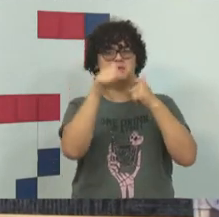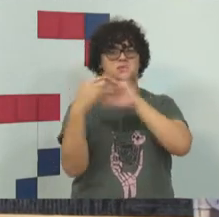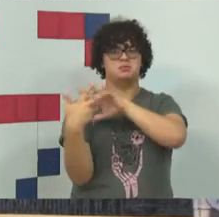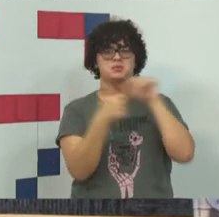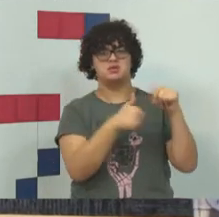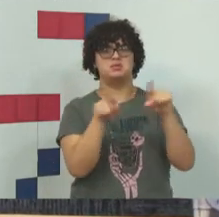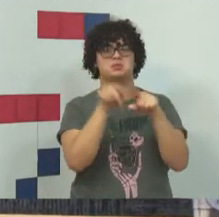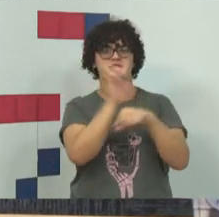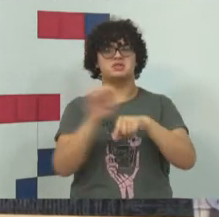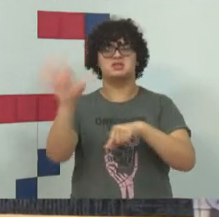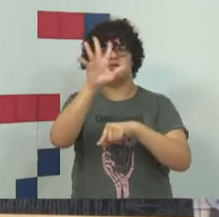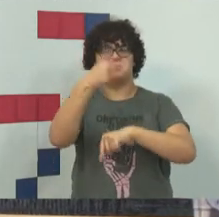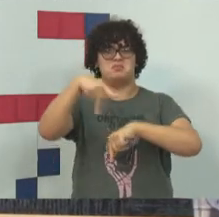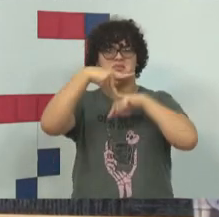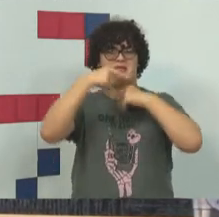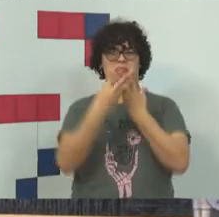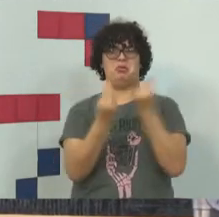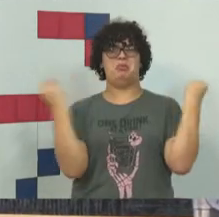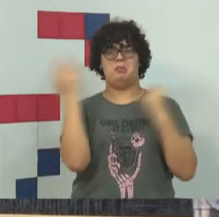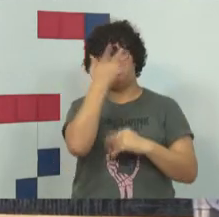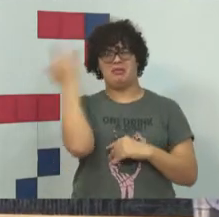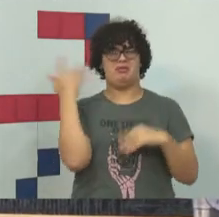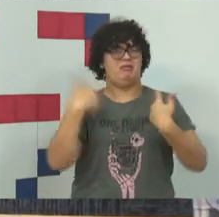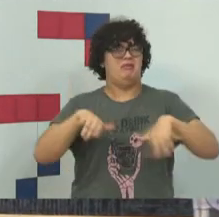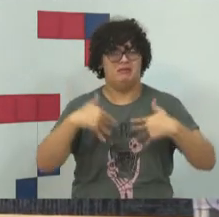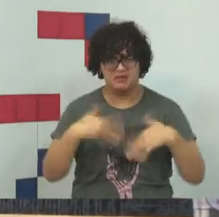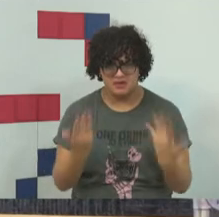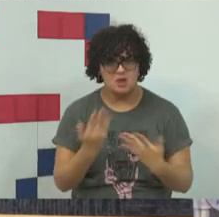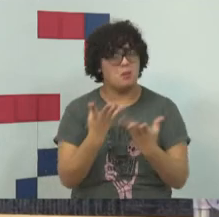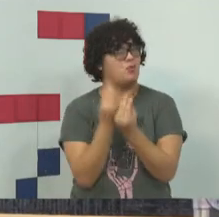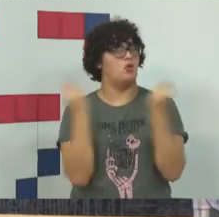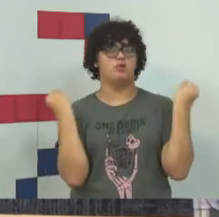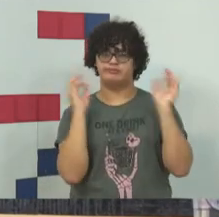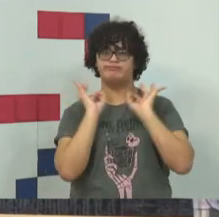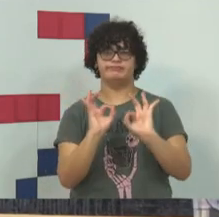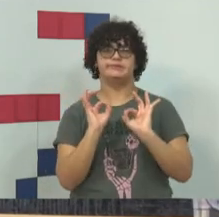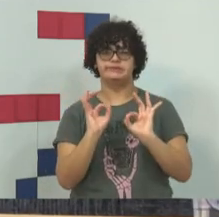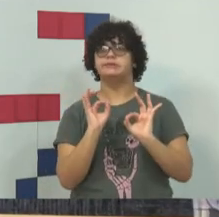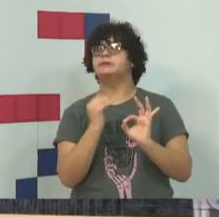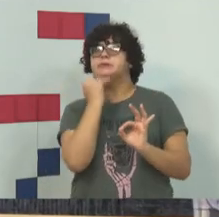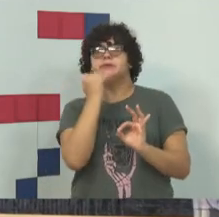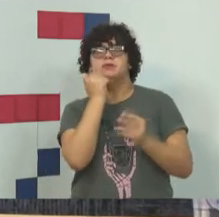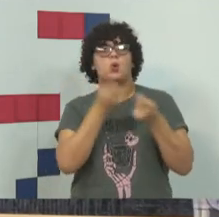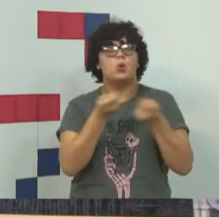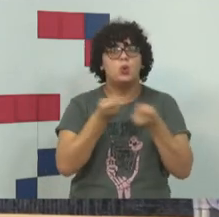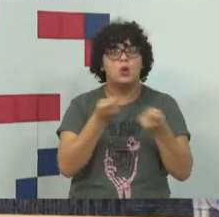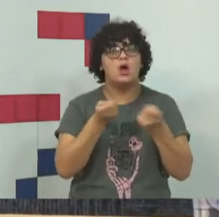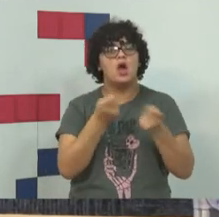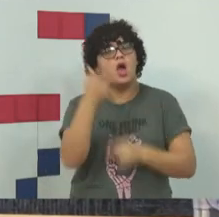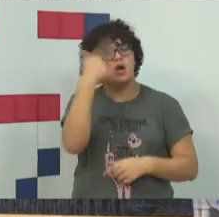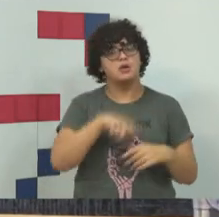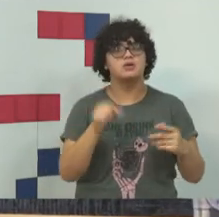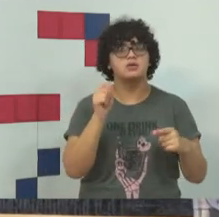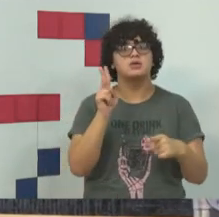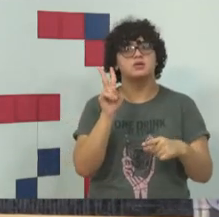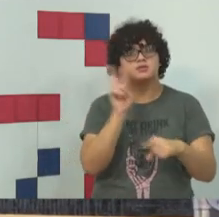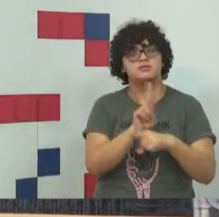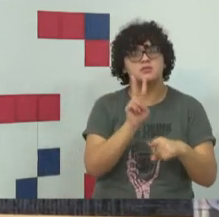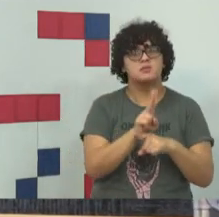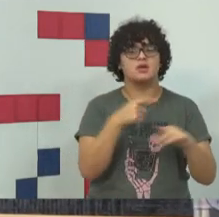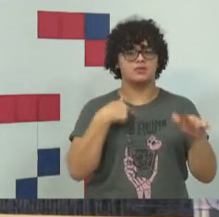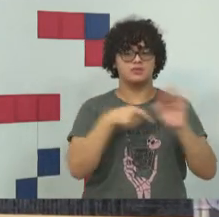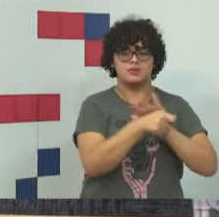do universo dessa demanda. É muito grande. Eu sou um defensor ardoroso das